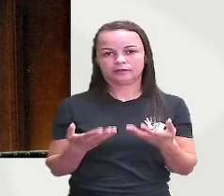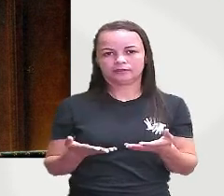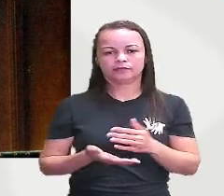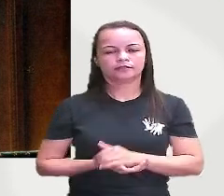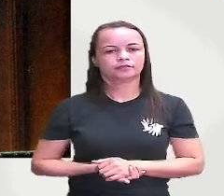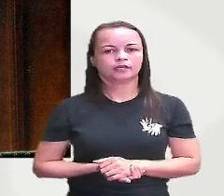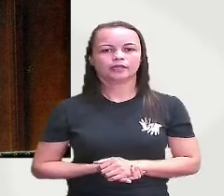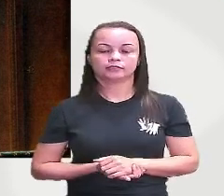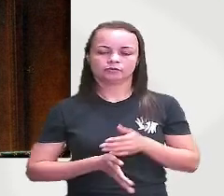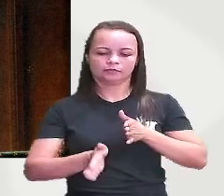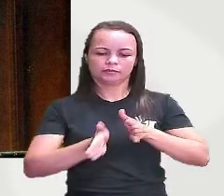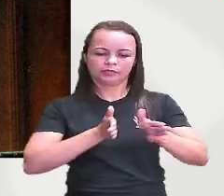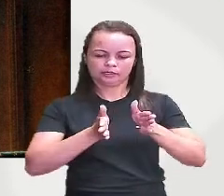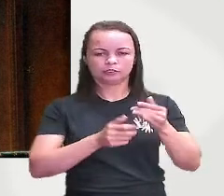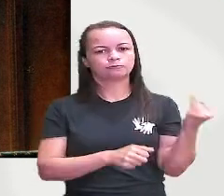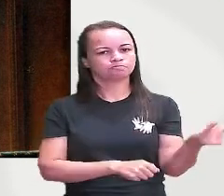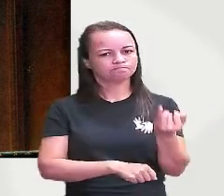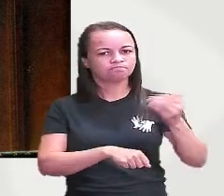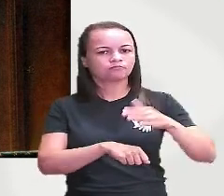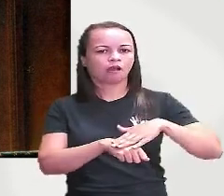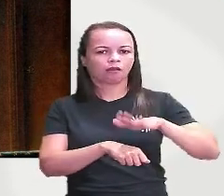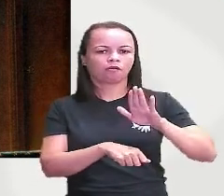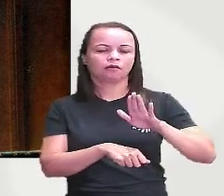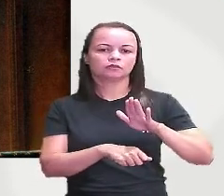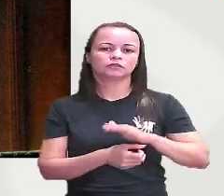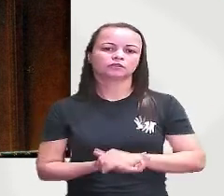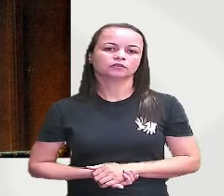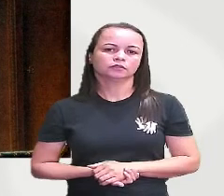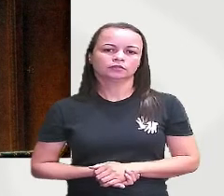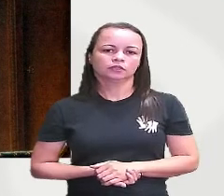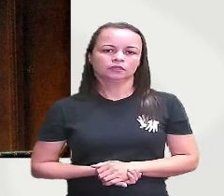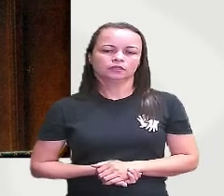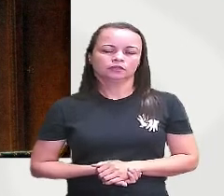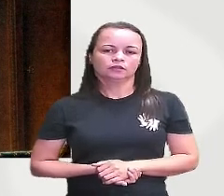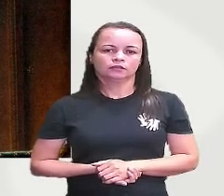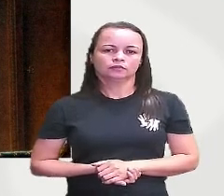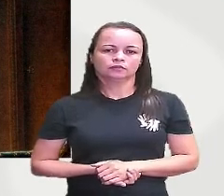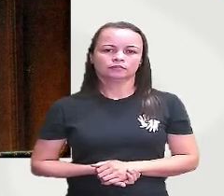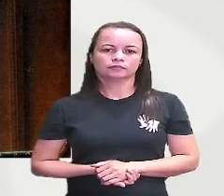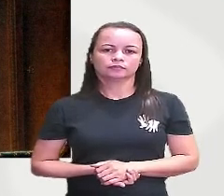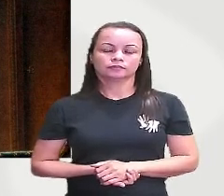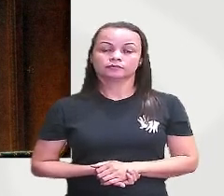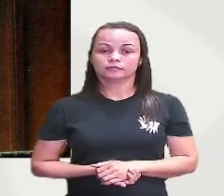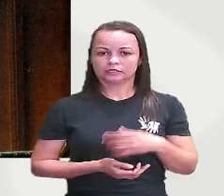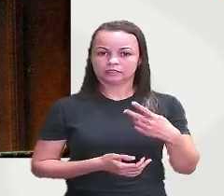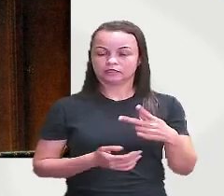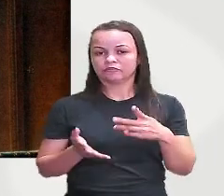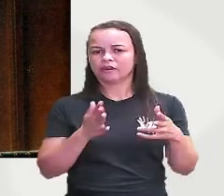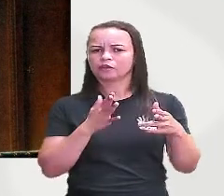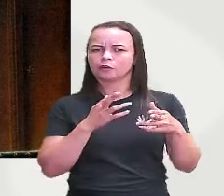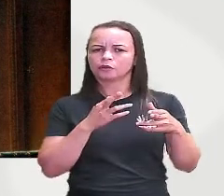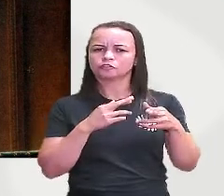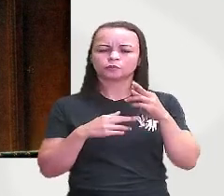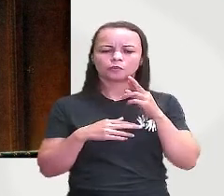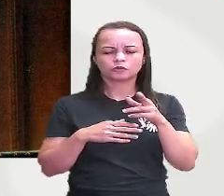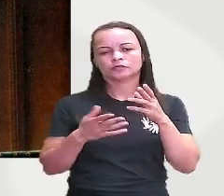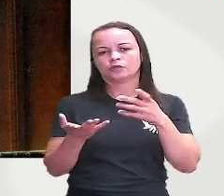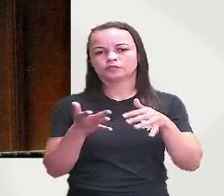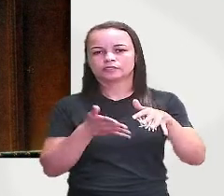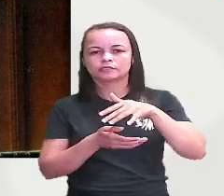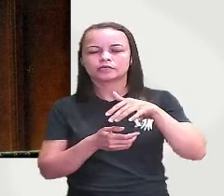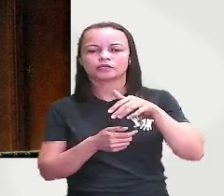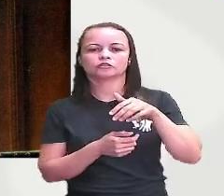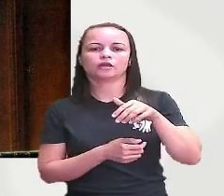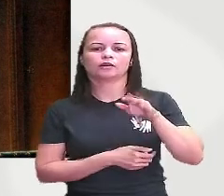é um período importantíssimo porque ele vai corresponder aos anseios da burguesia